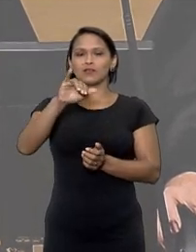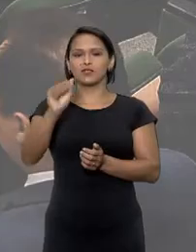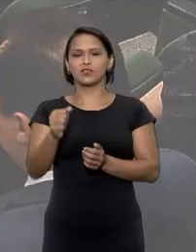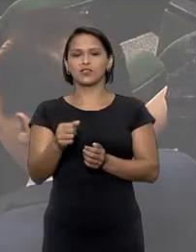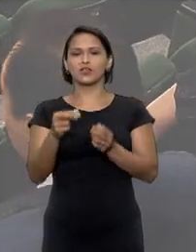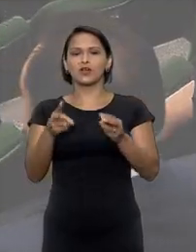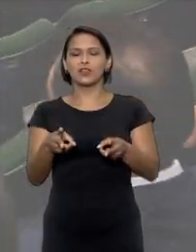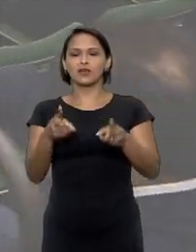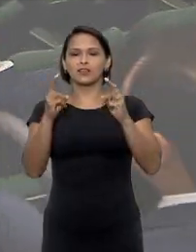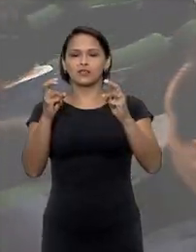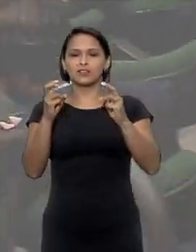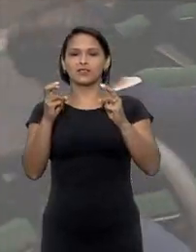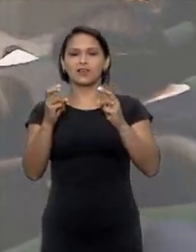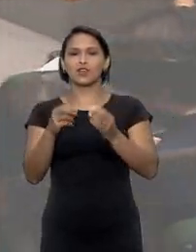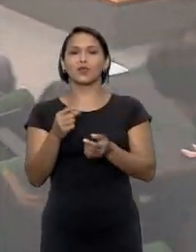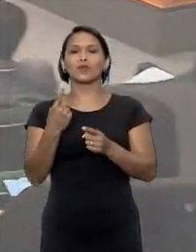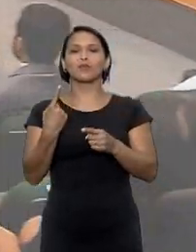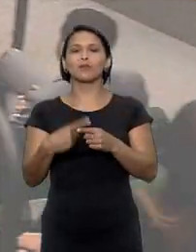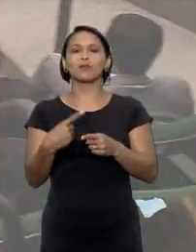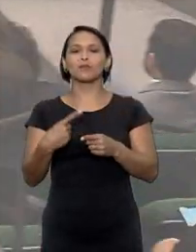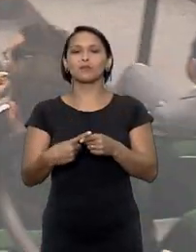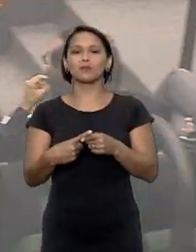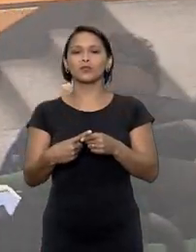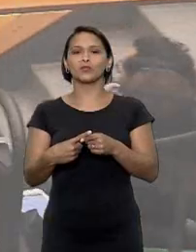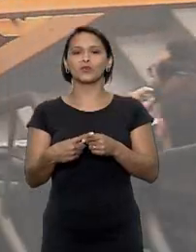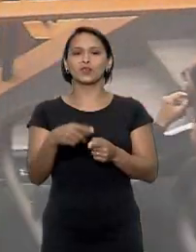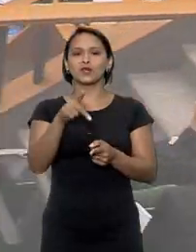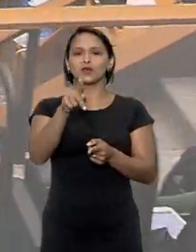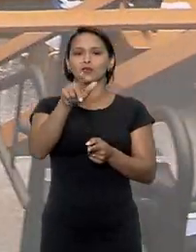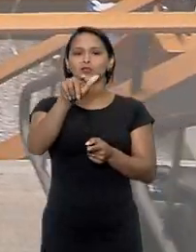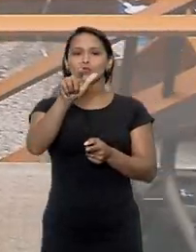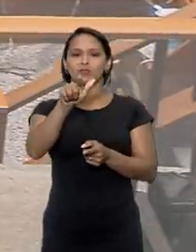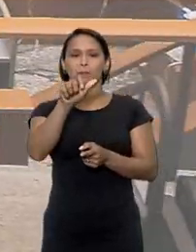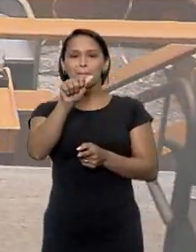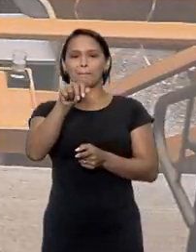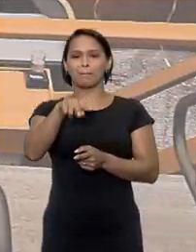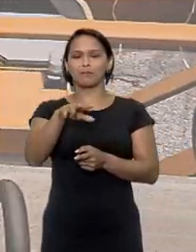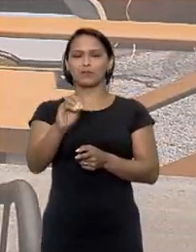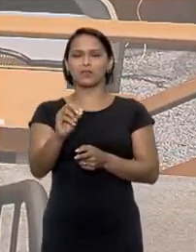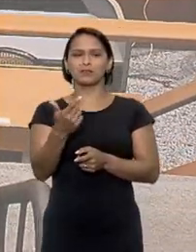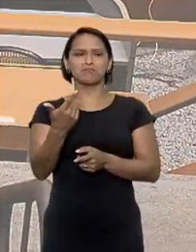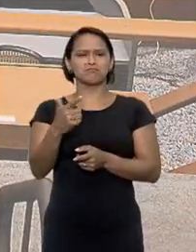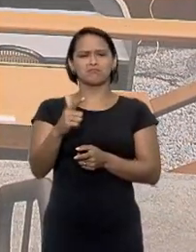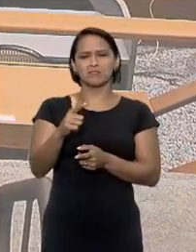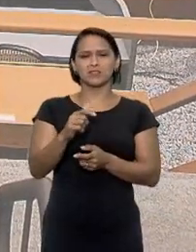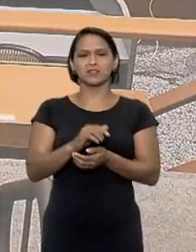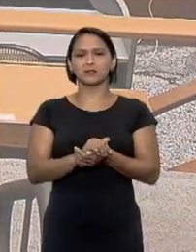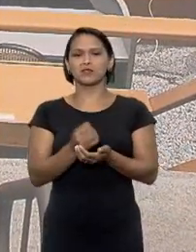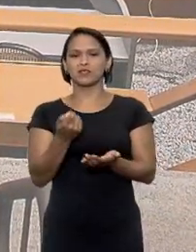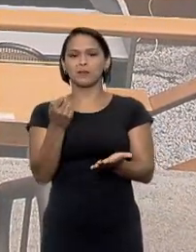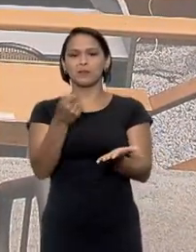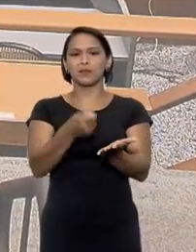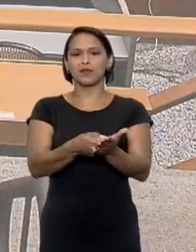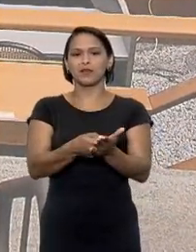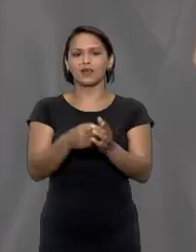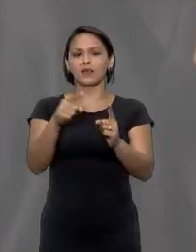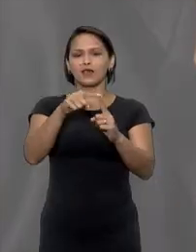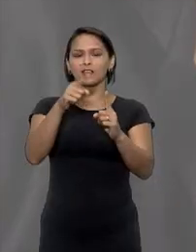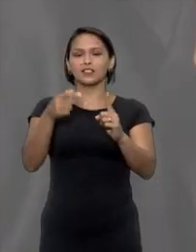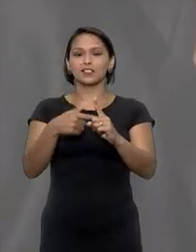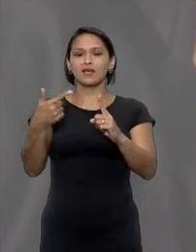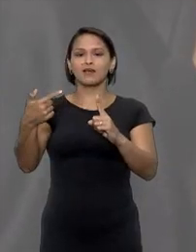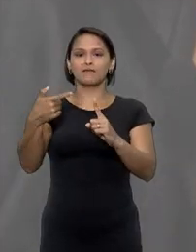Busi destacou o entendimento predominante da corte de que os planos de saúde não tem obrigação de custear a fertilização in vitro